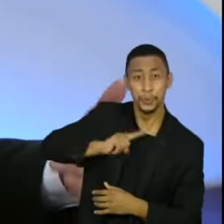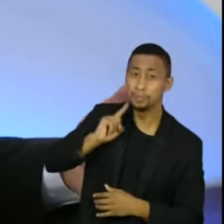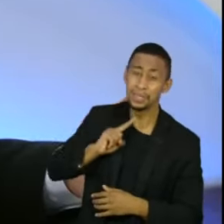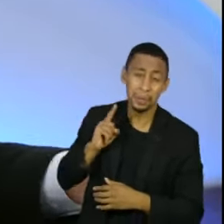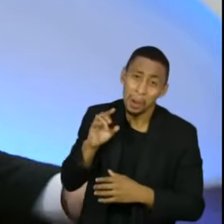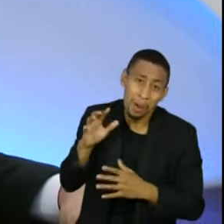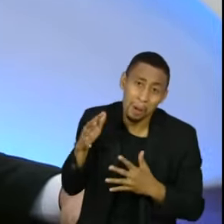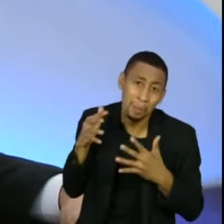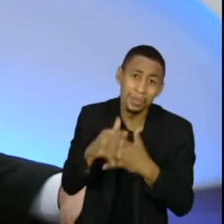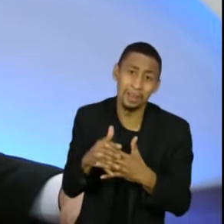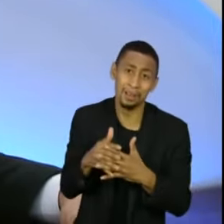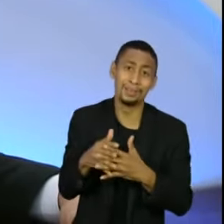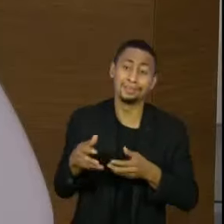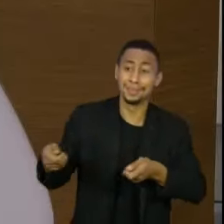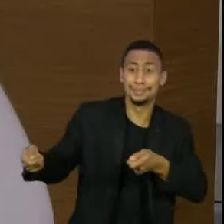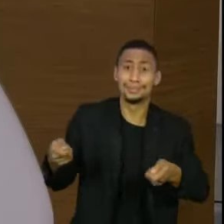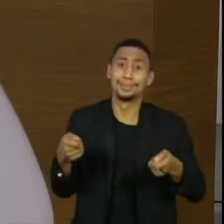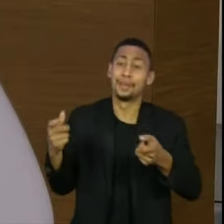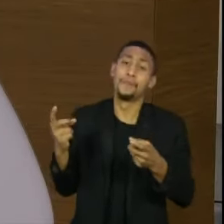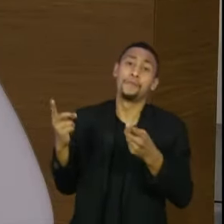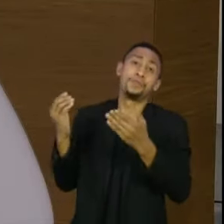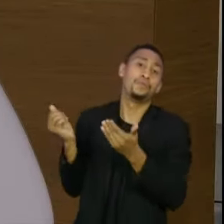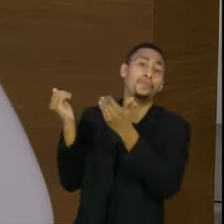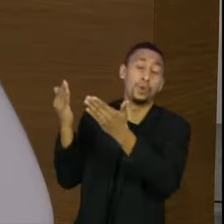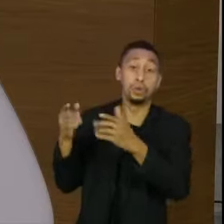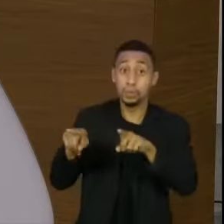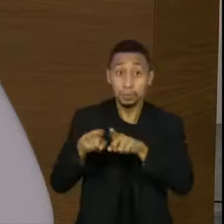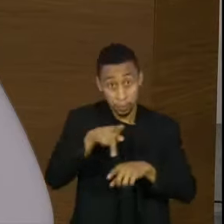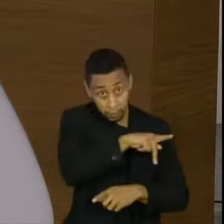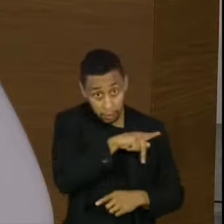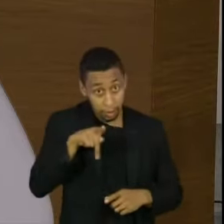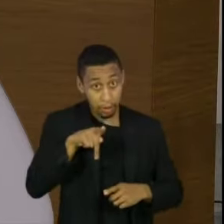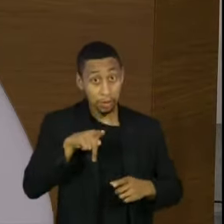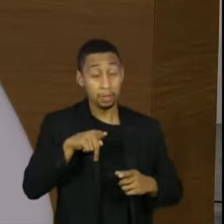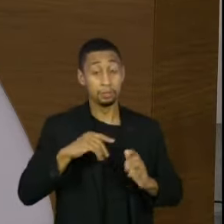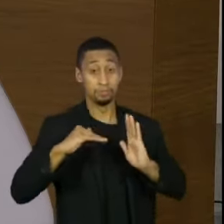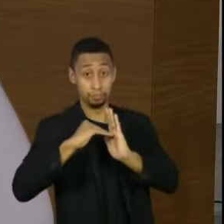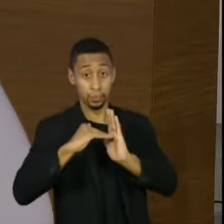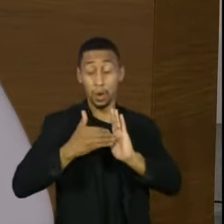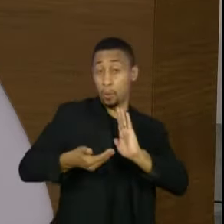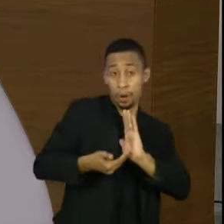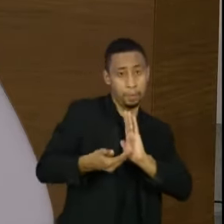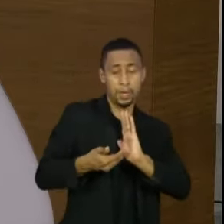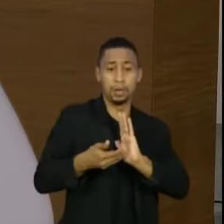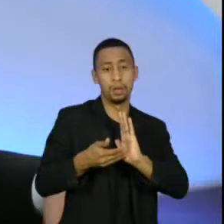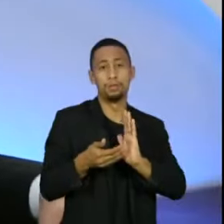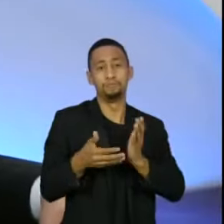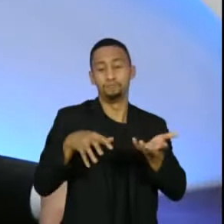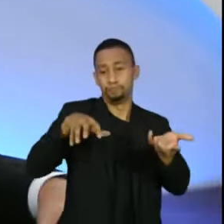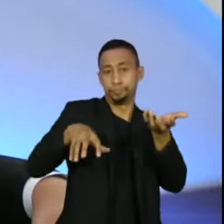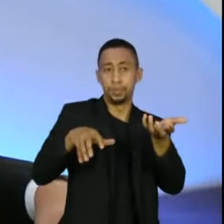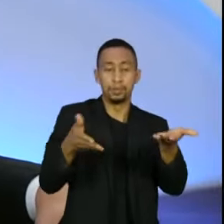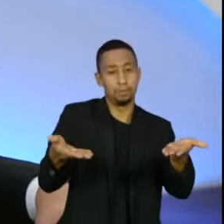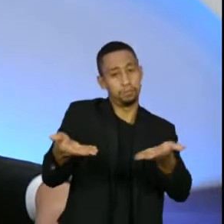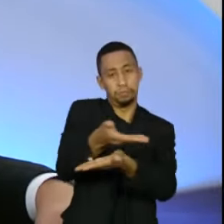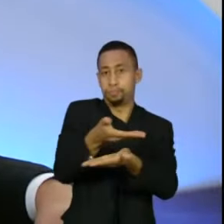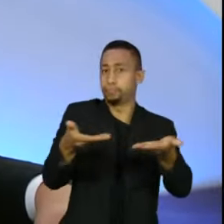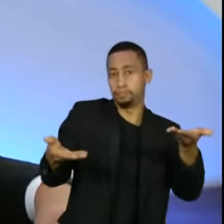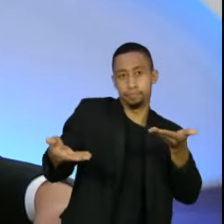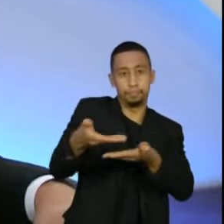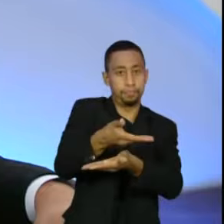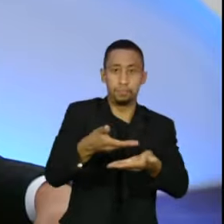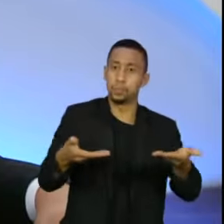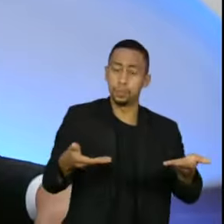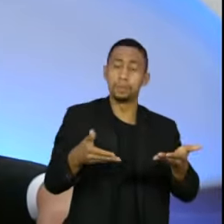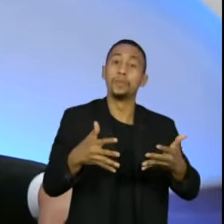amplo e que transcende um pouco a vontade do presidente do Senado ou o presidente da Câmara. Será um debate de senadores, de deputados federais, numa reforma que é